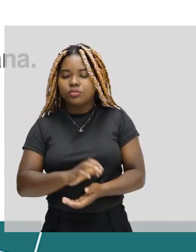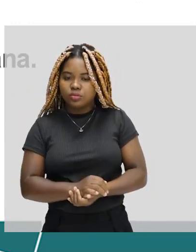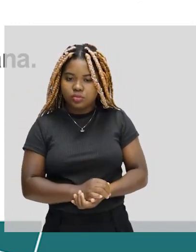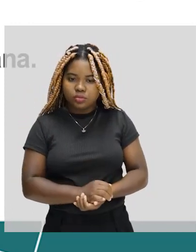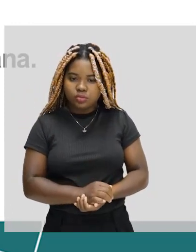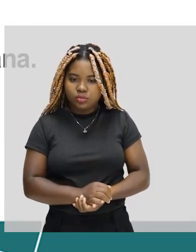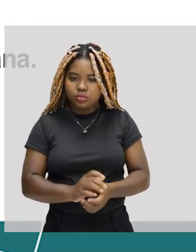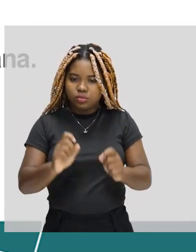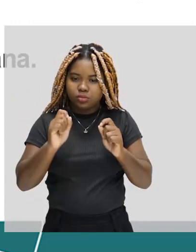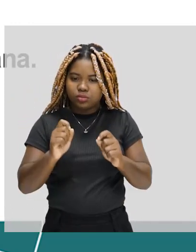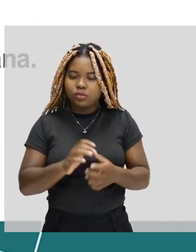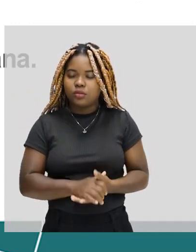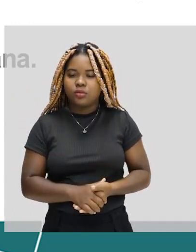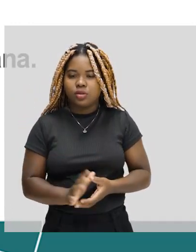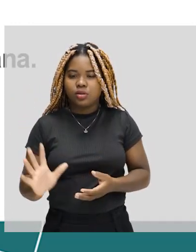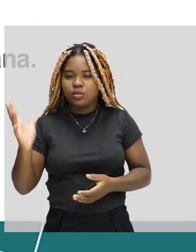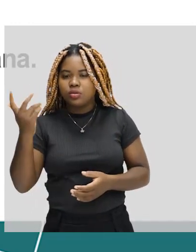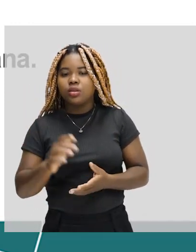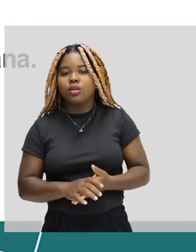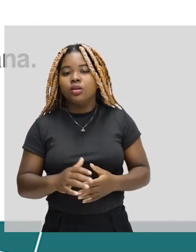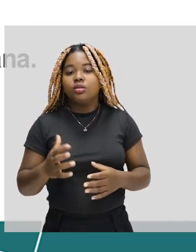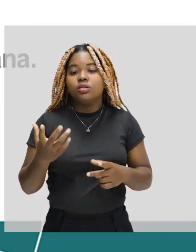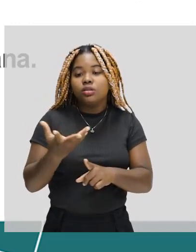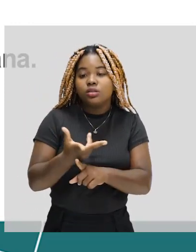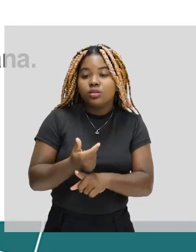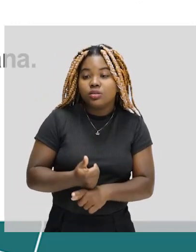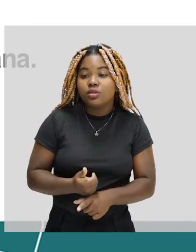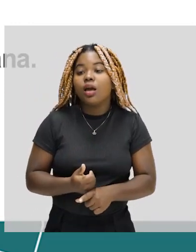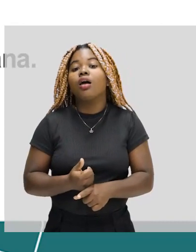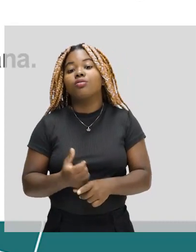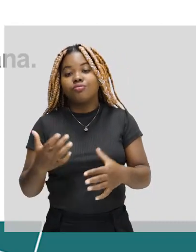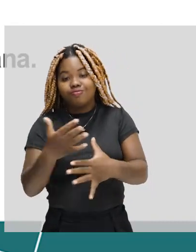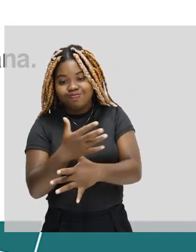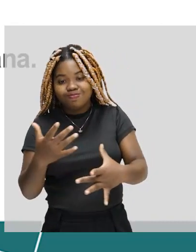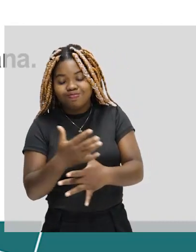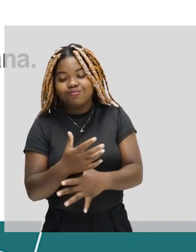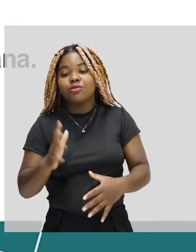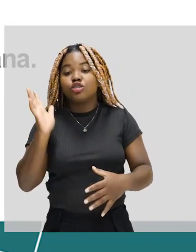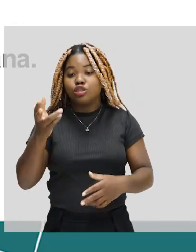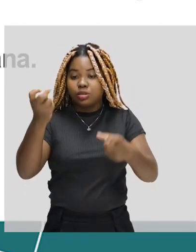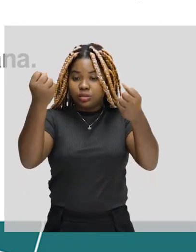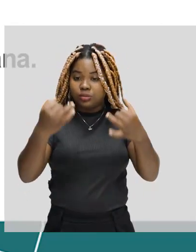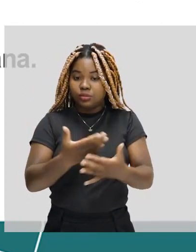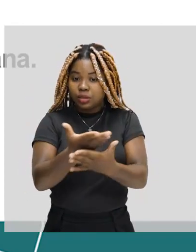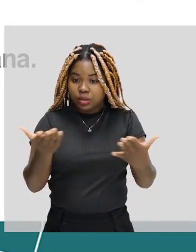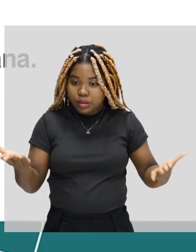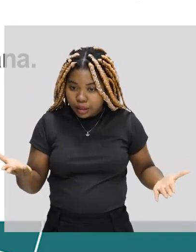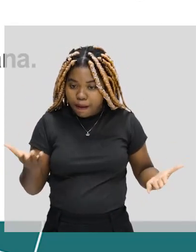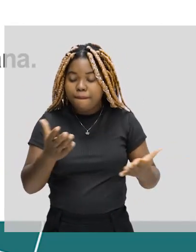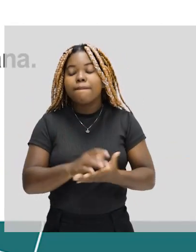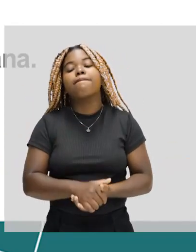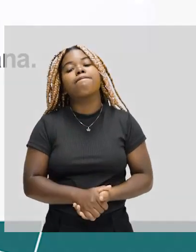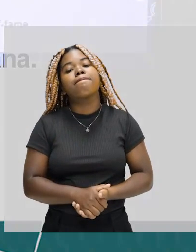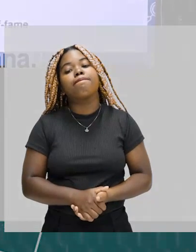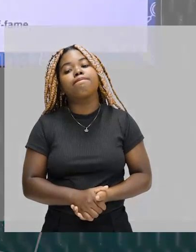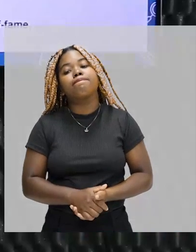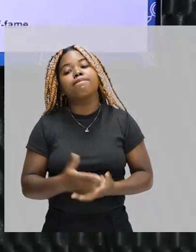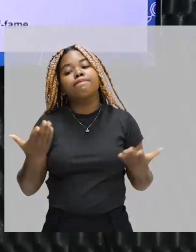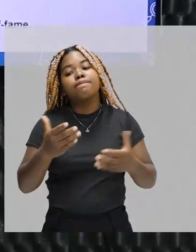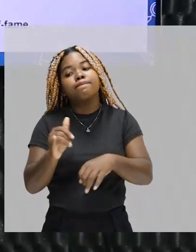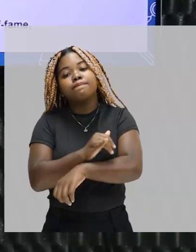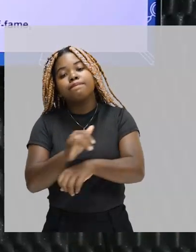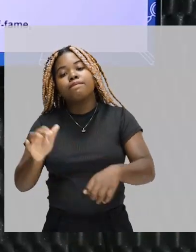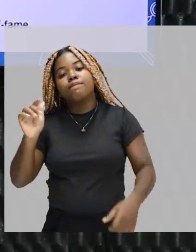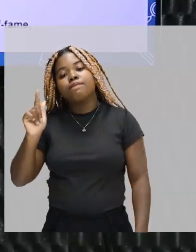Grafite é uma manifestação de arte urbana. Arte urbana, nós já falamos, só que aqui eu vou detalhar algumas variações técnicas do